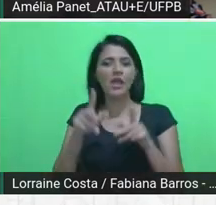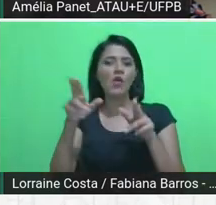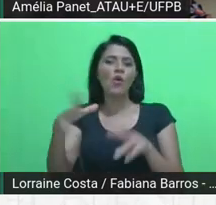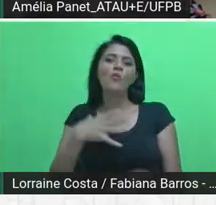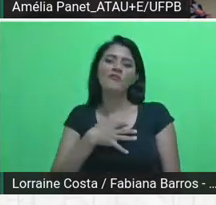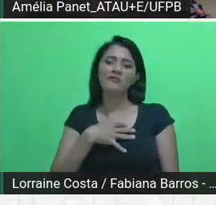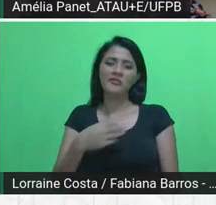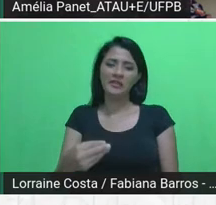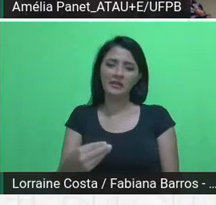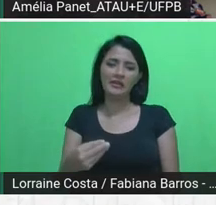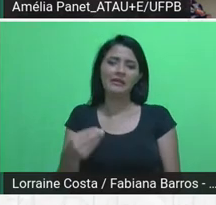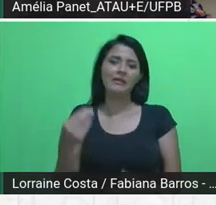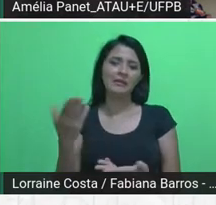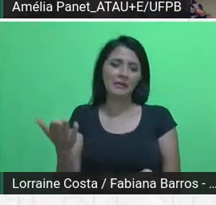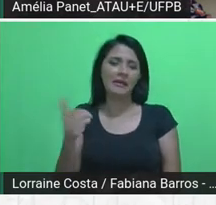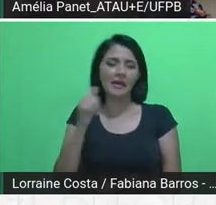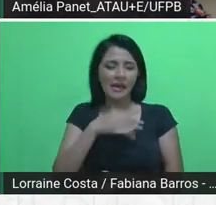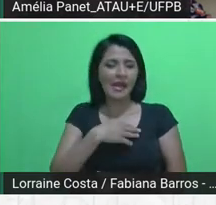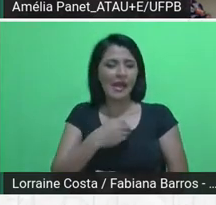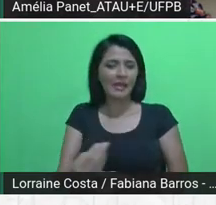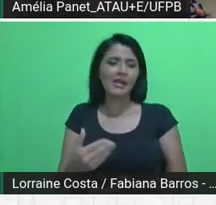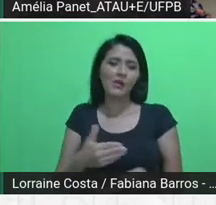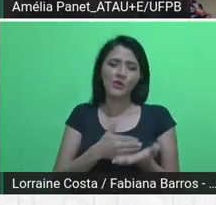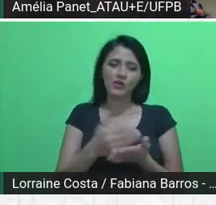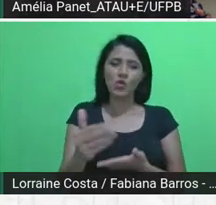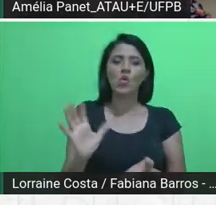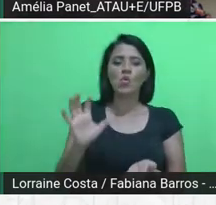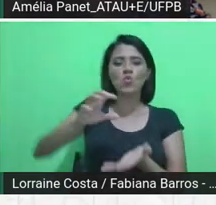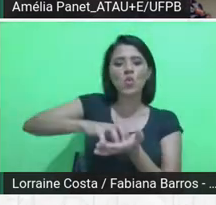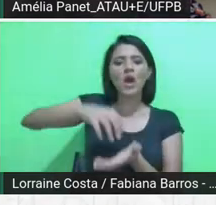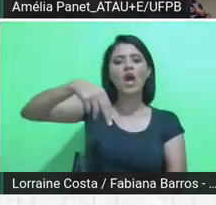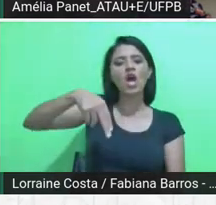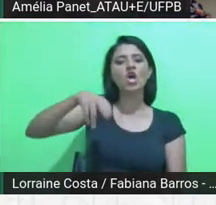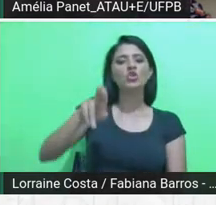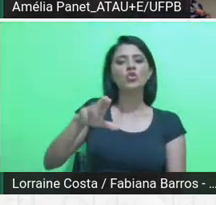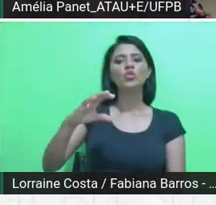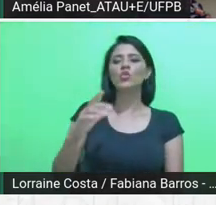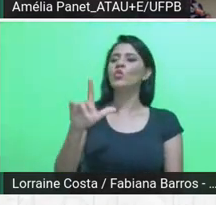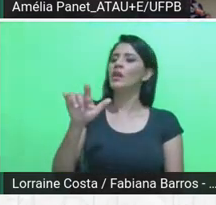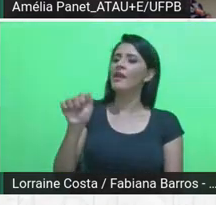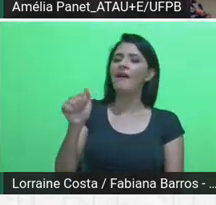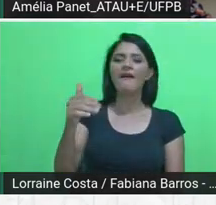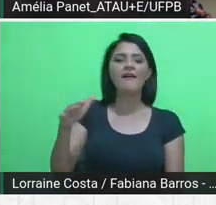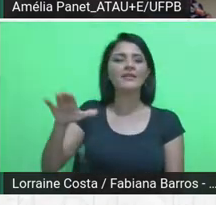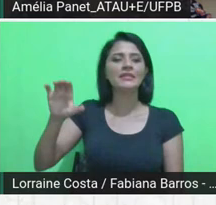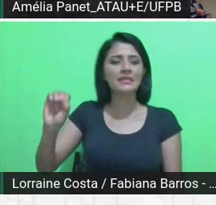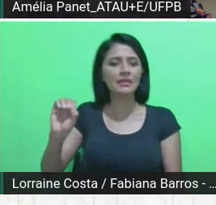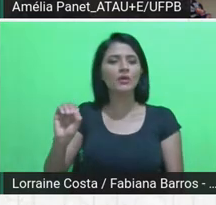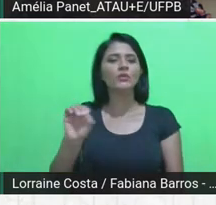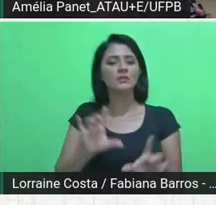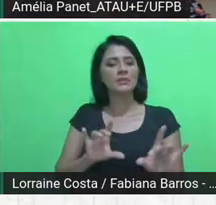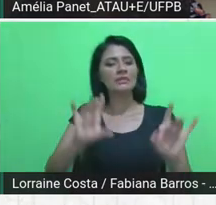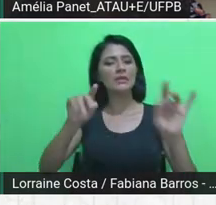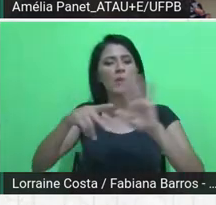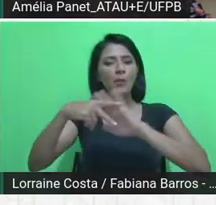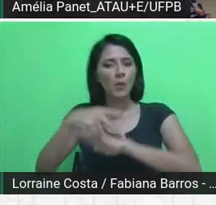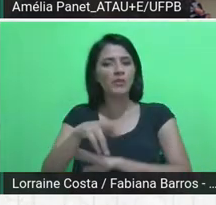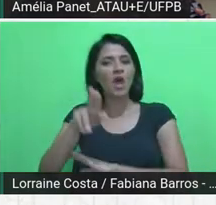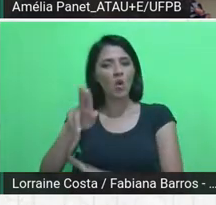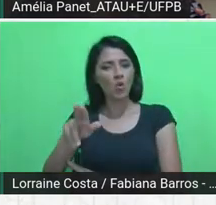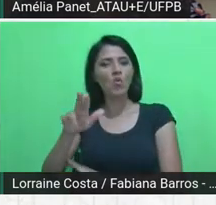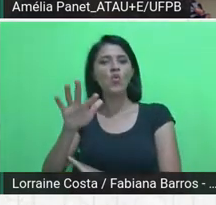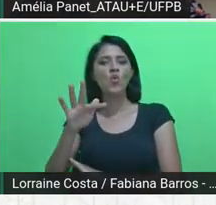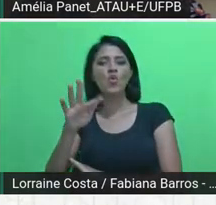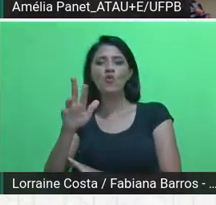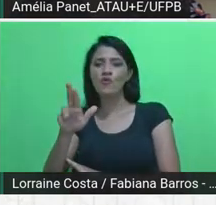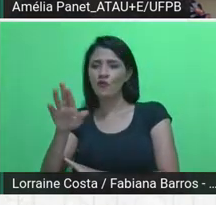que iniciou com uma nucleação da especialização da UFBA, né, e nós temos, assim, uma